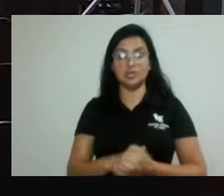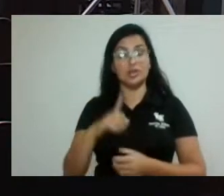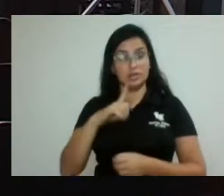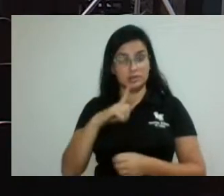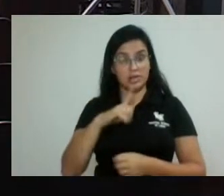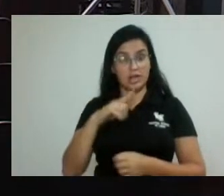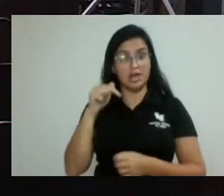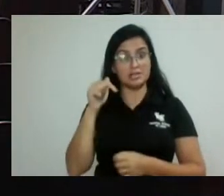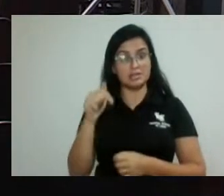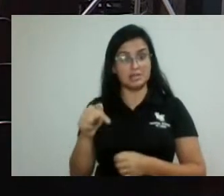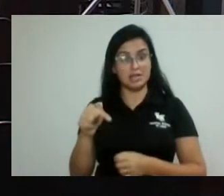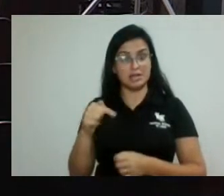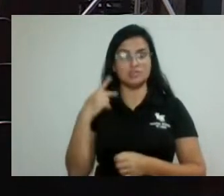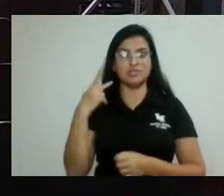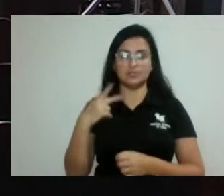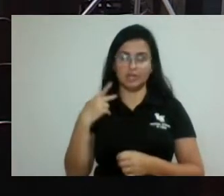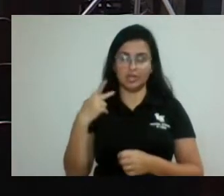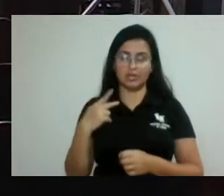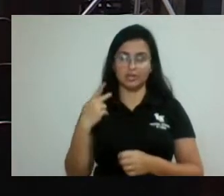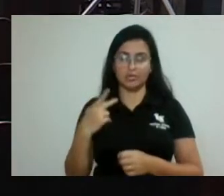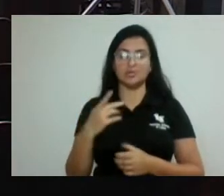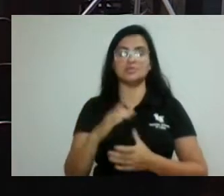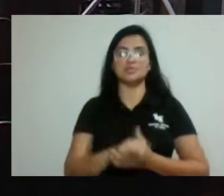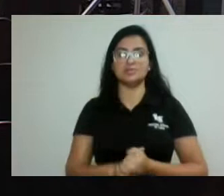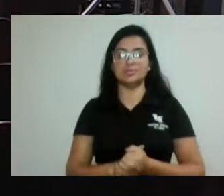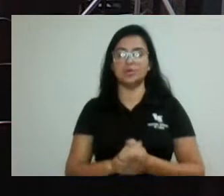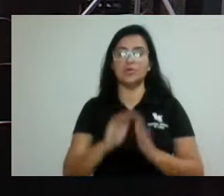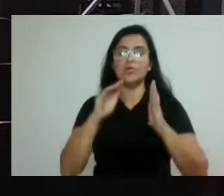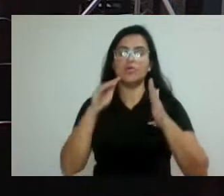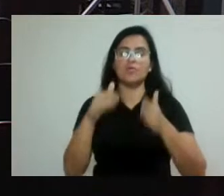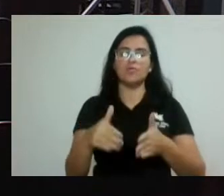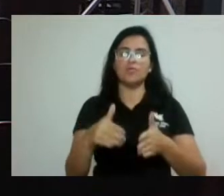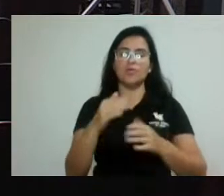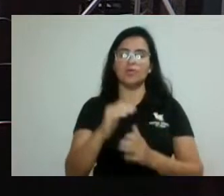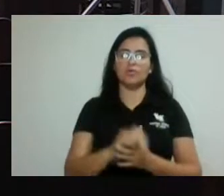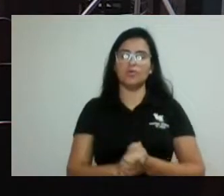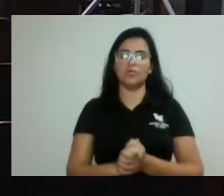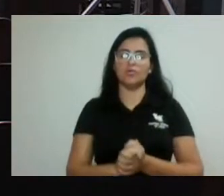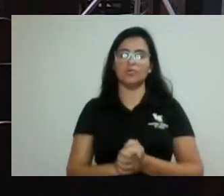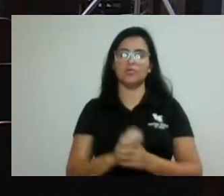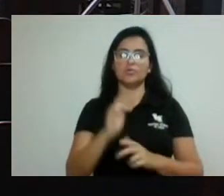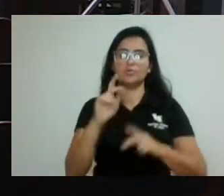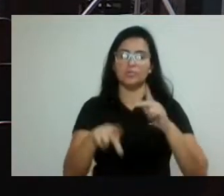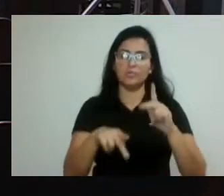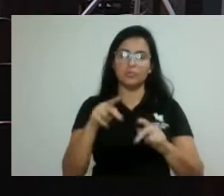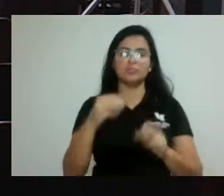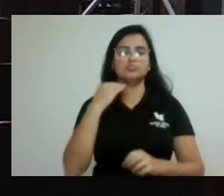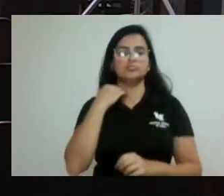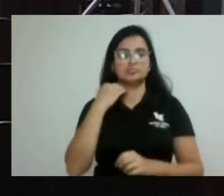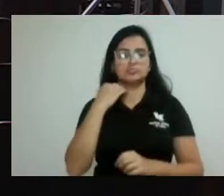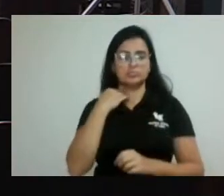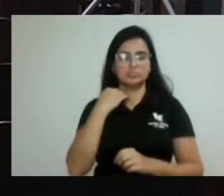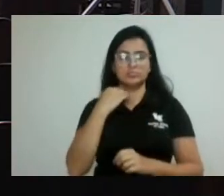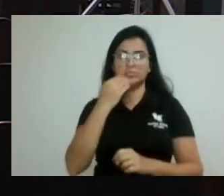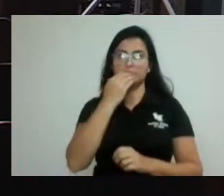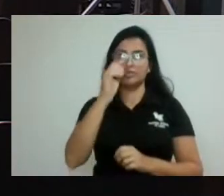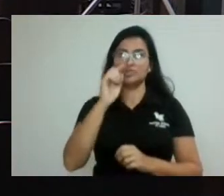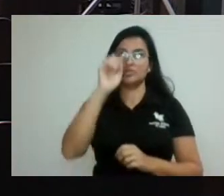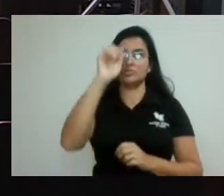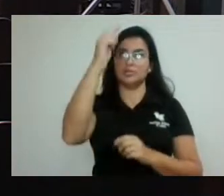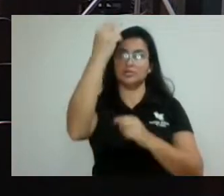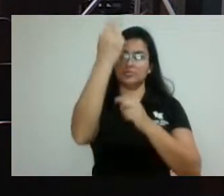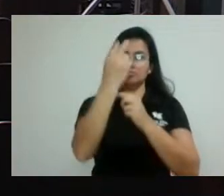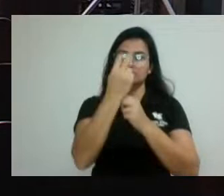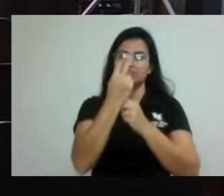há coro regimental. Havendo número legal, em nome do povo de juiz de fora, e suplicando a proteção de Deus,